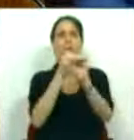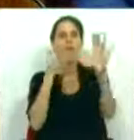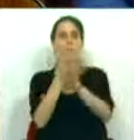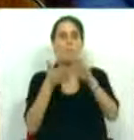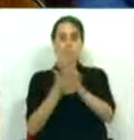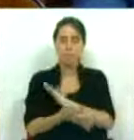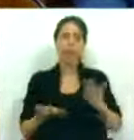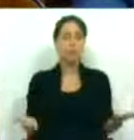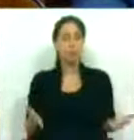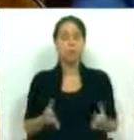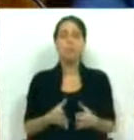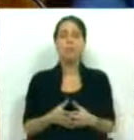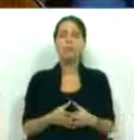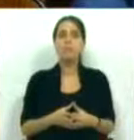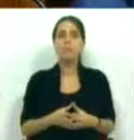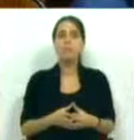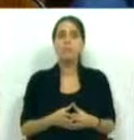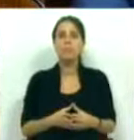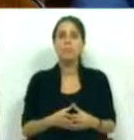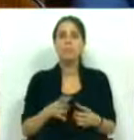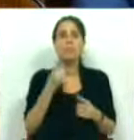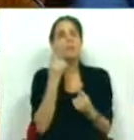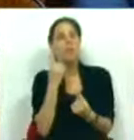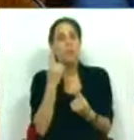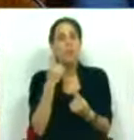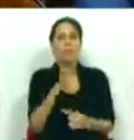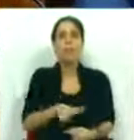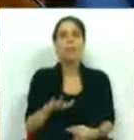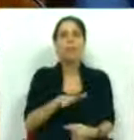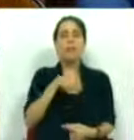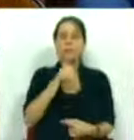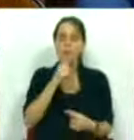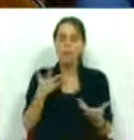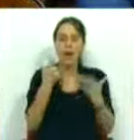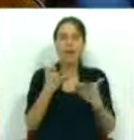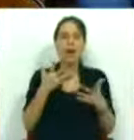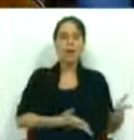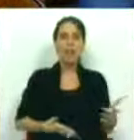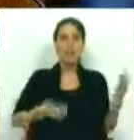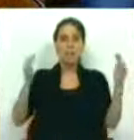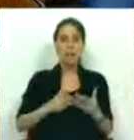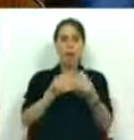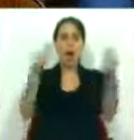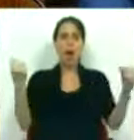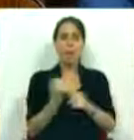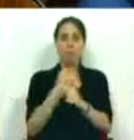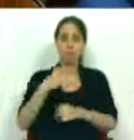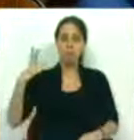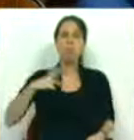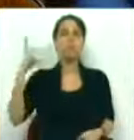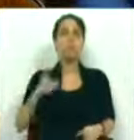empregos. Uma das saídas da situação de desemprego em muitos trabalhadores